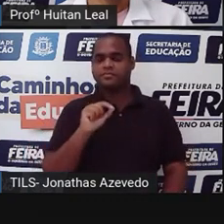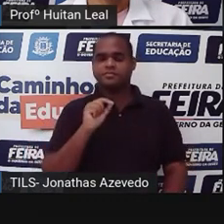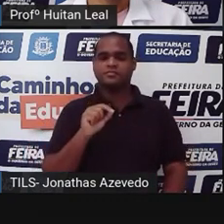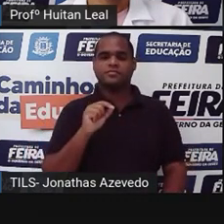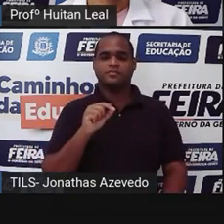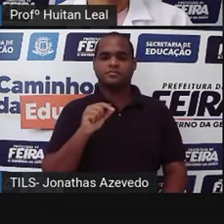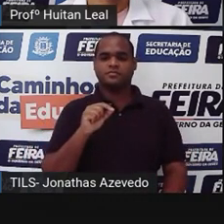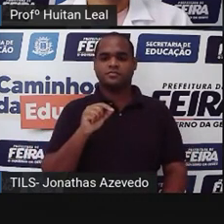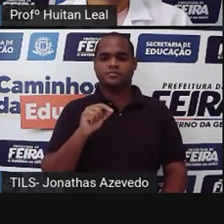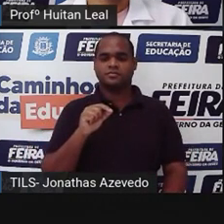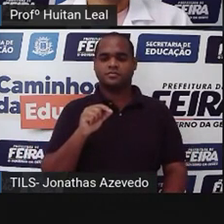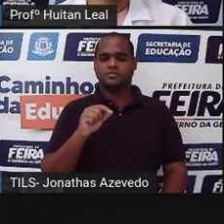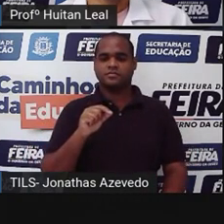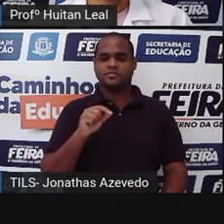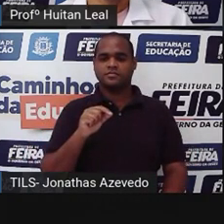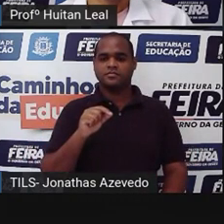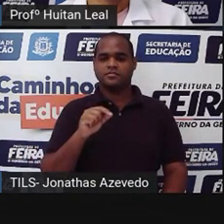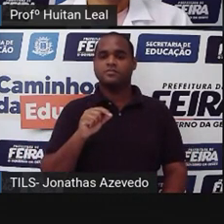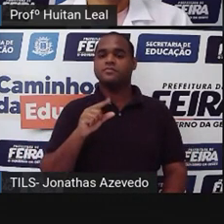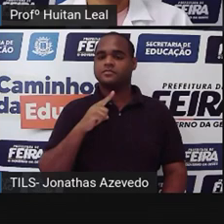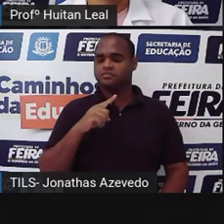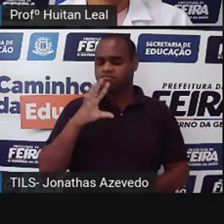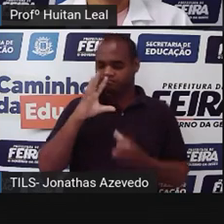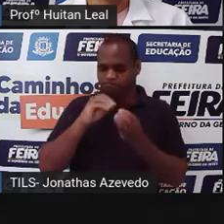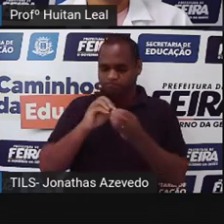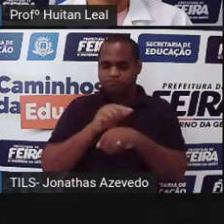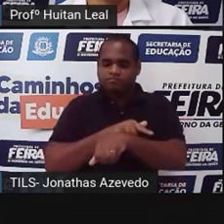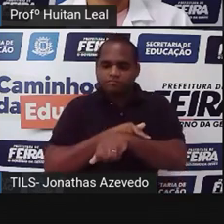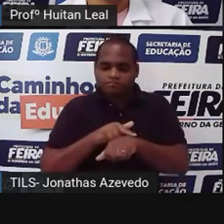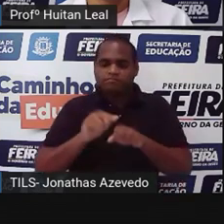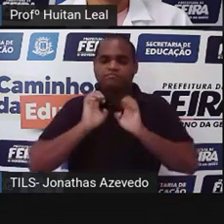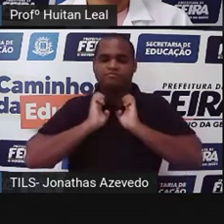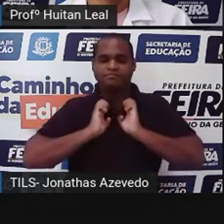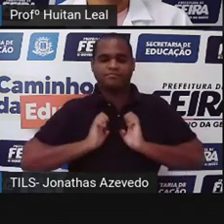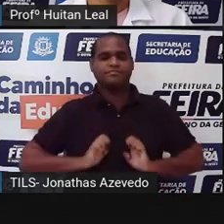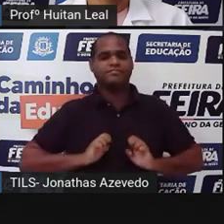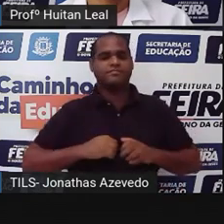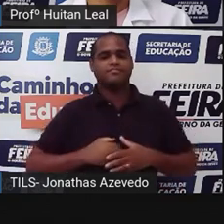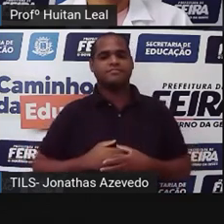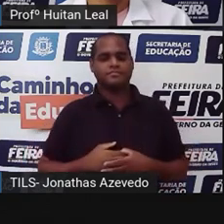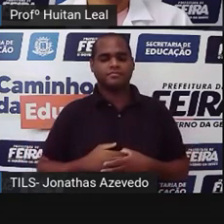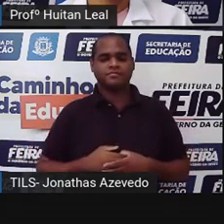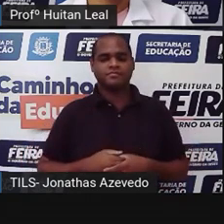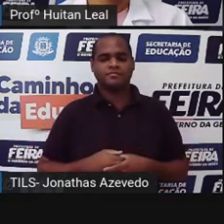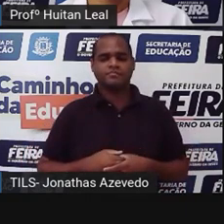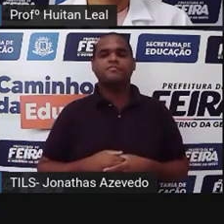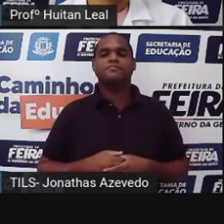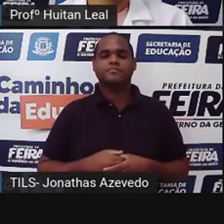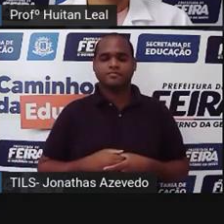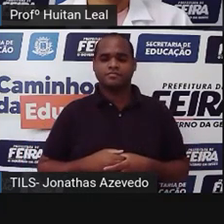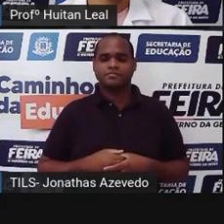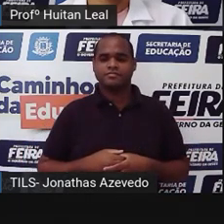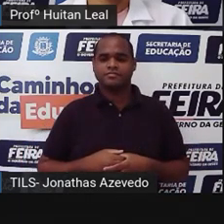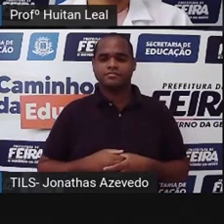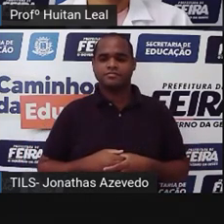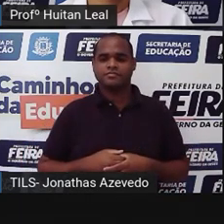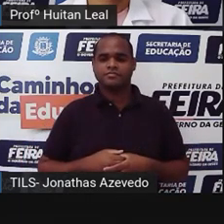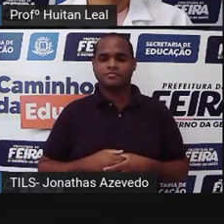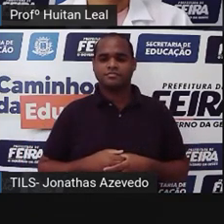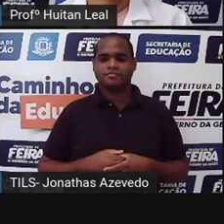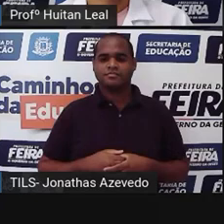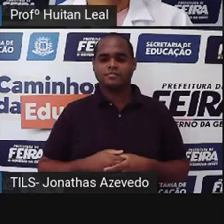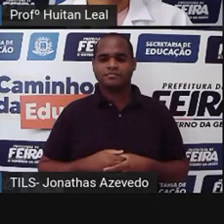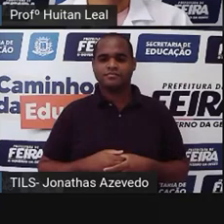o nosso comportamento, sobre ética, não é? Sobre nos trazer uma moral